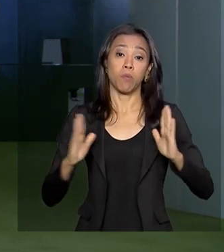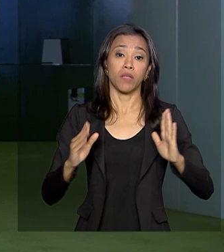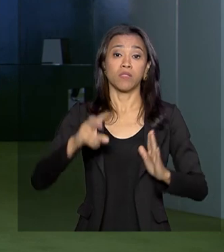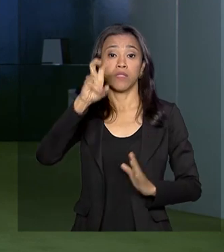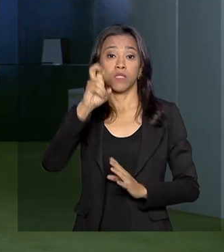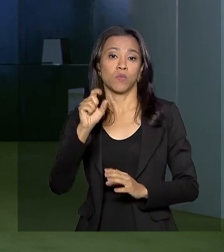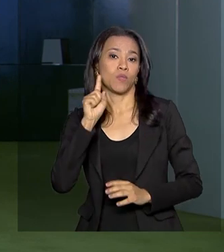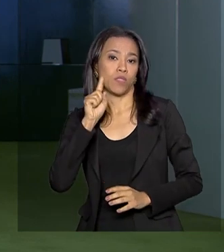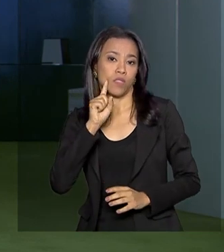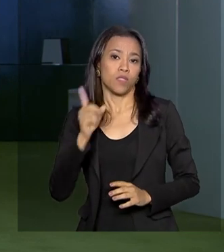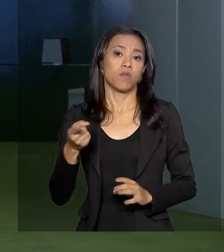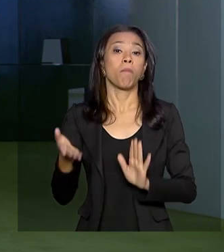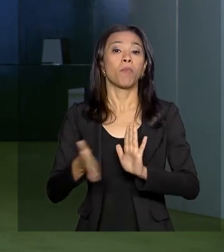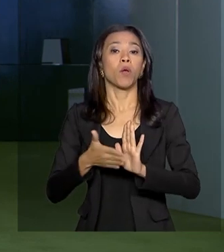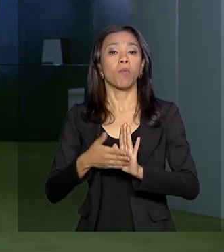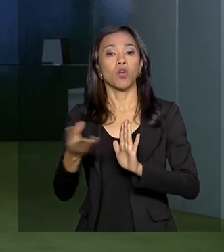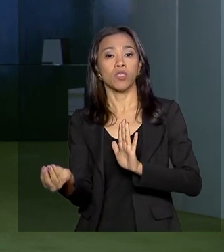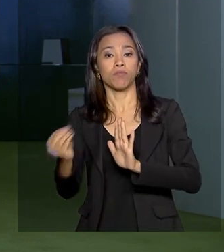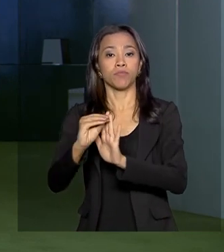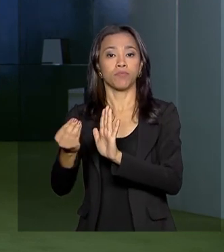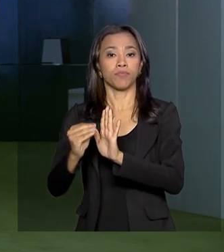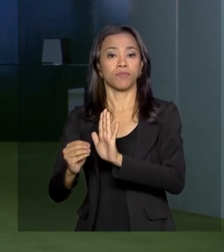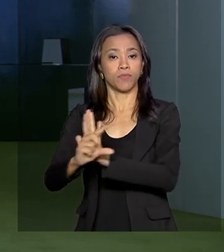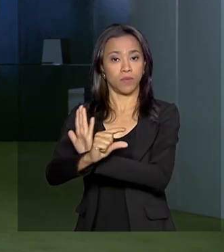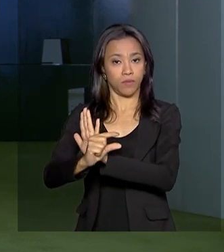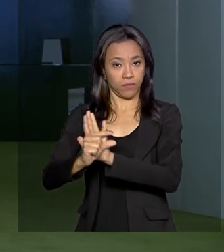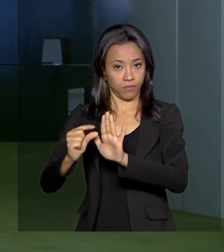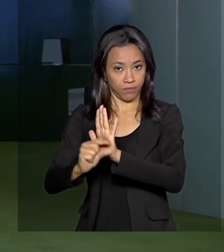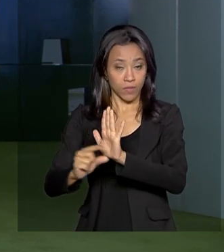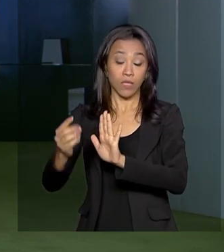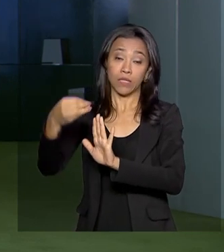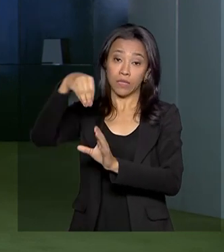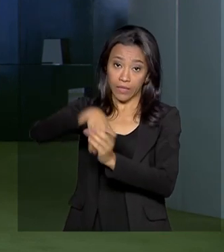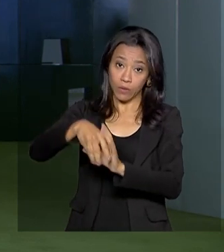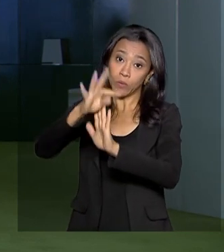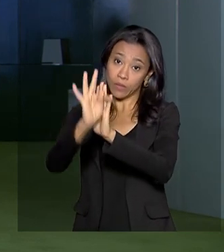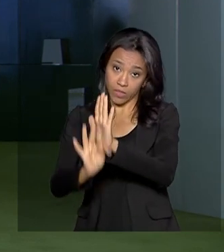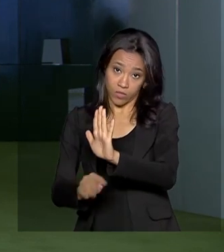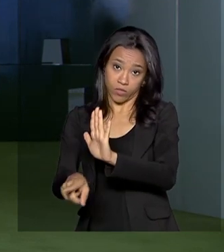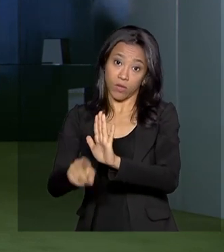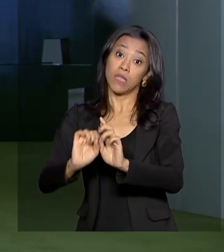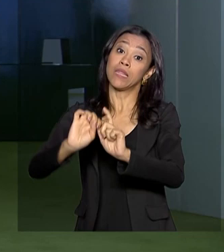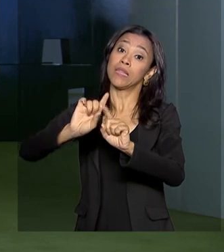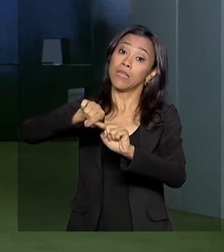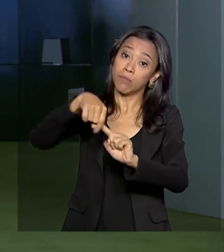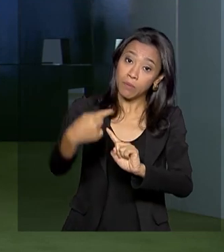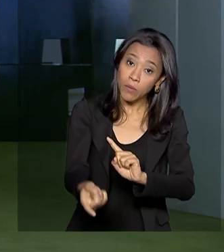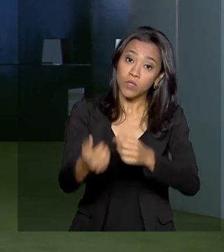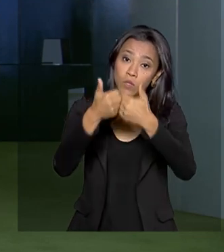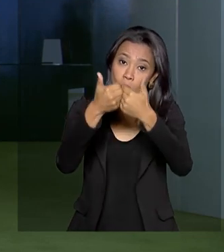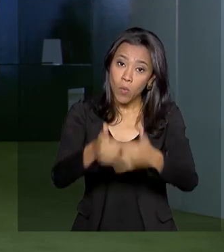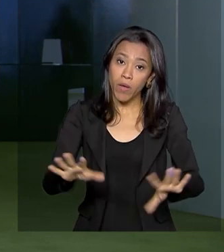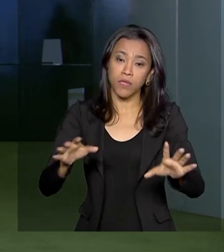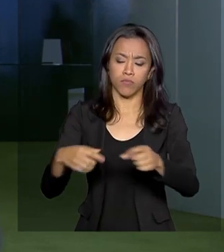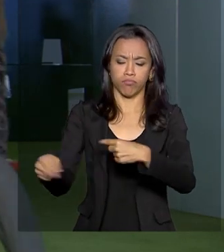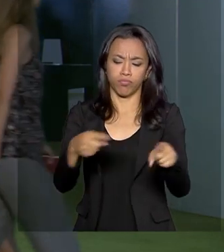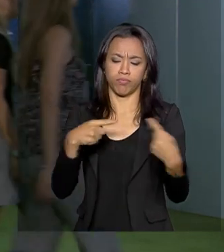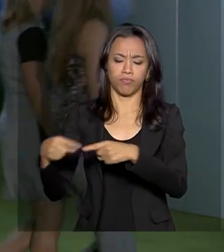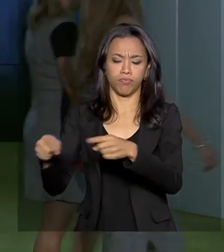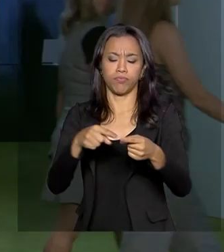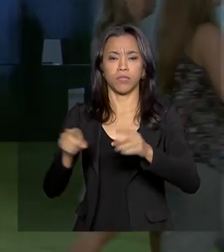propostas para emendas a esse texto. Só depois então começam as discussões na Comissão de